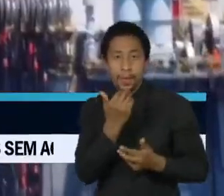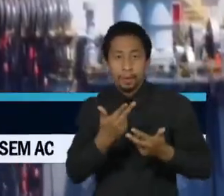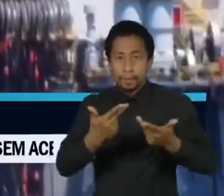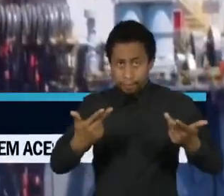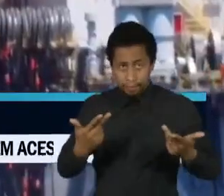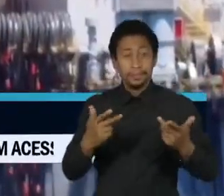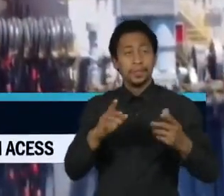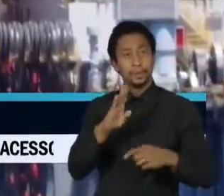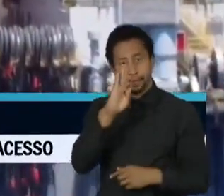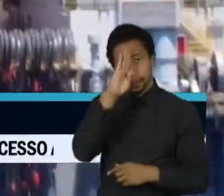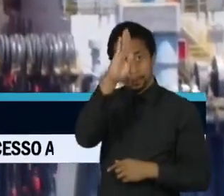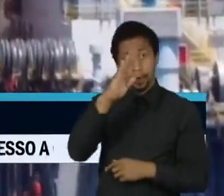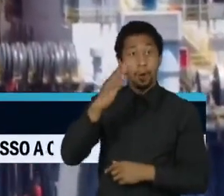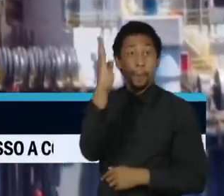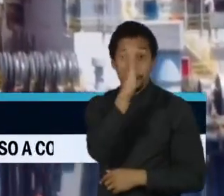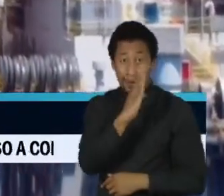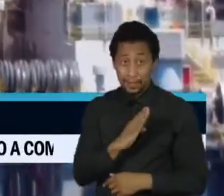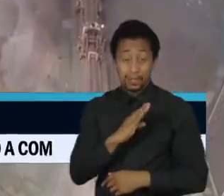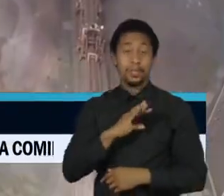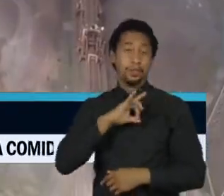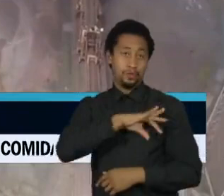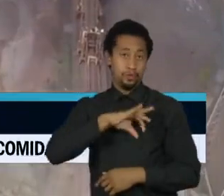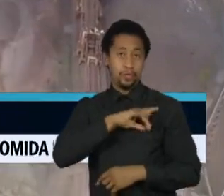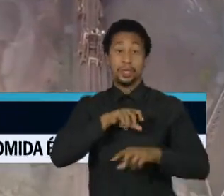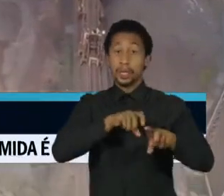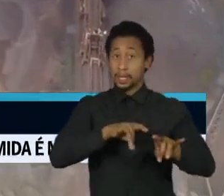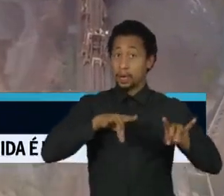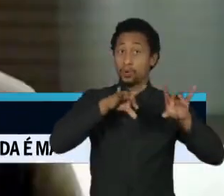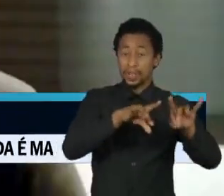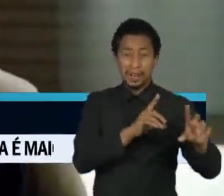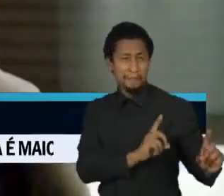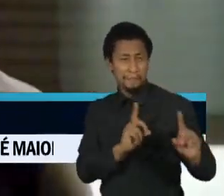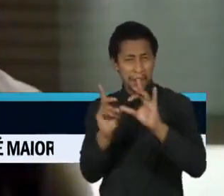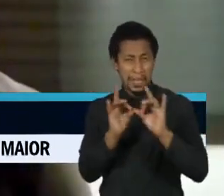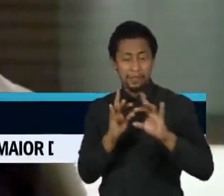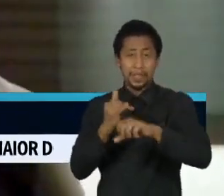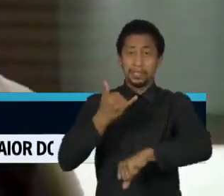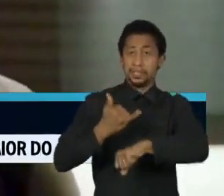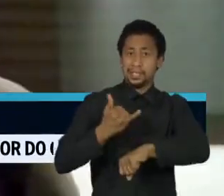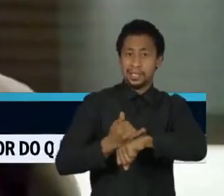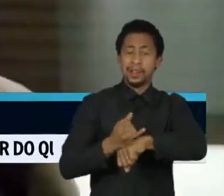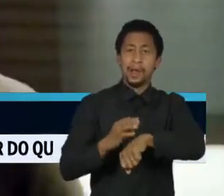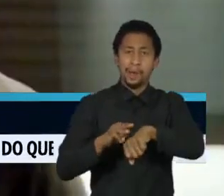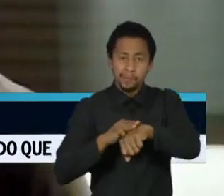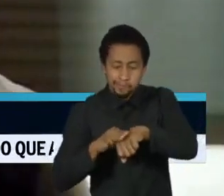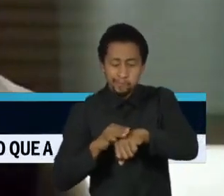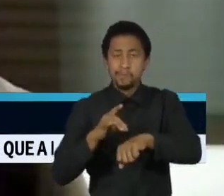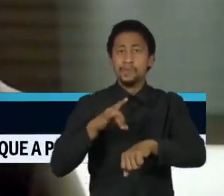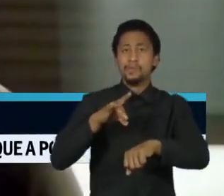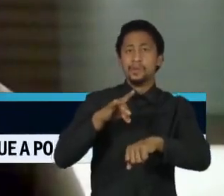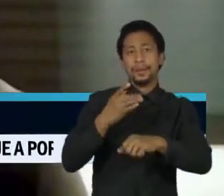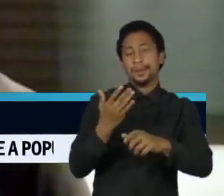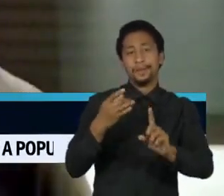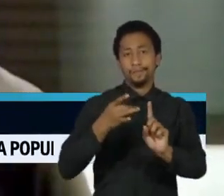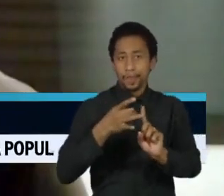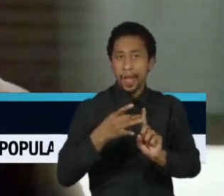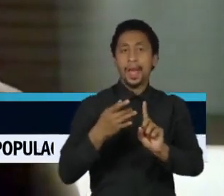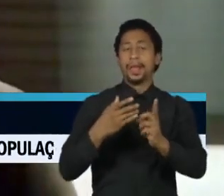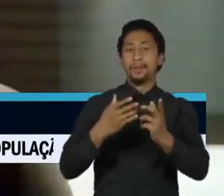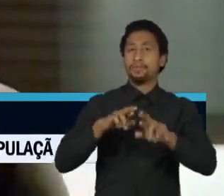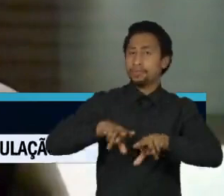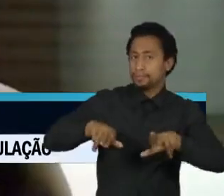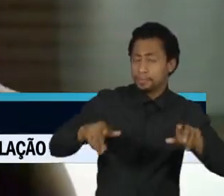fornecem principalmente petróleo, cobre e minério de ferro. O Brasil acaba sofrendo também por isso. Essas novas restrições